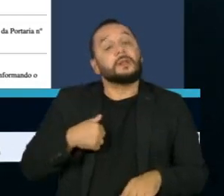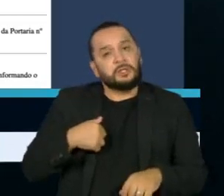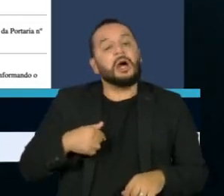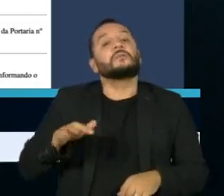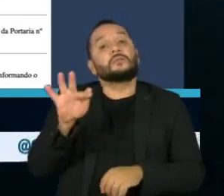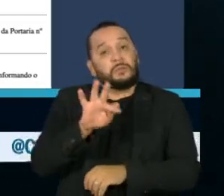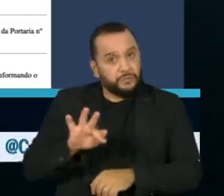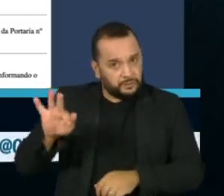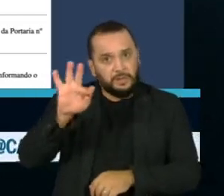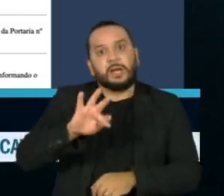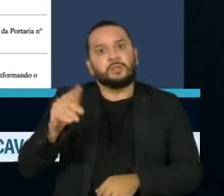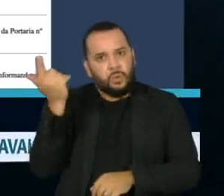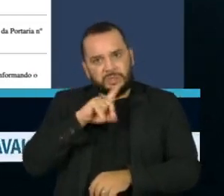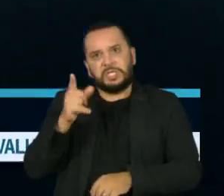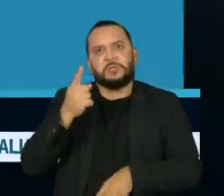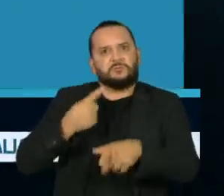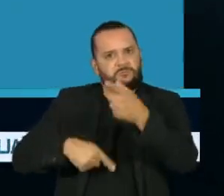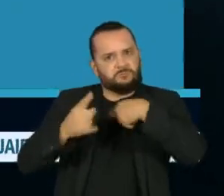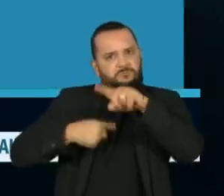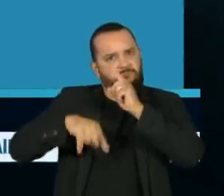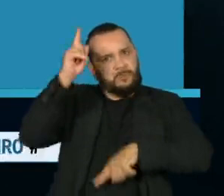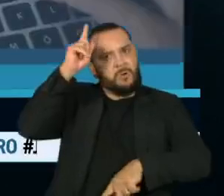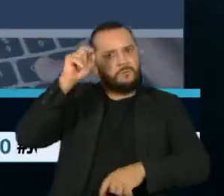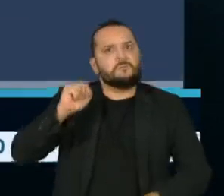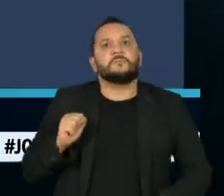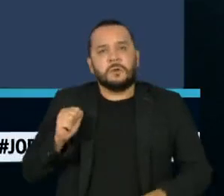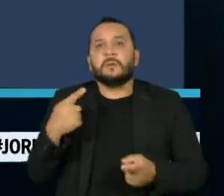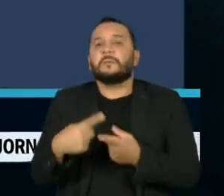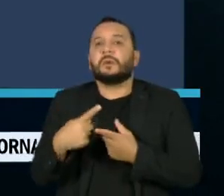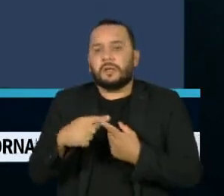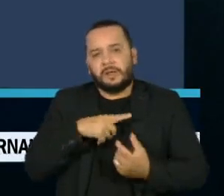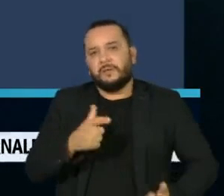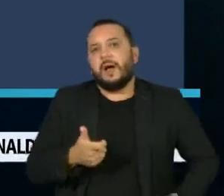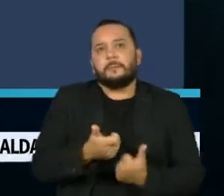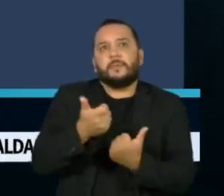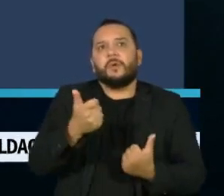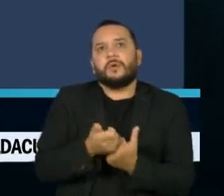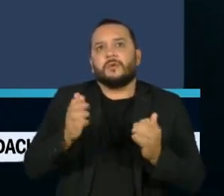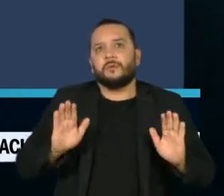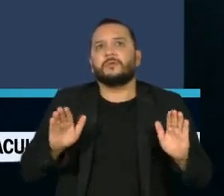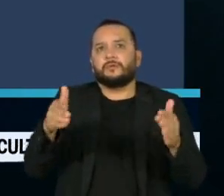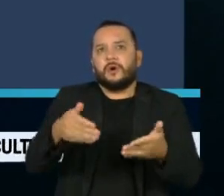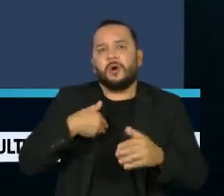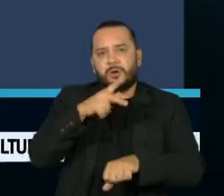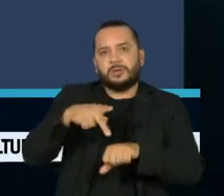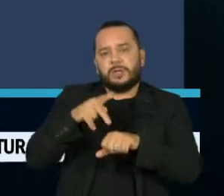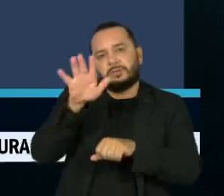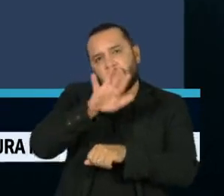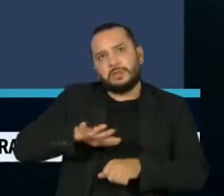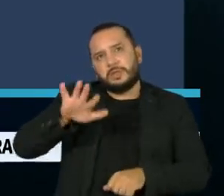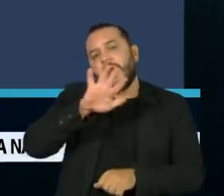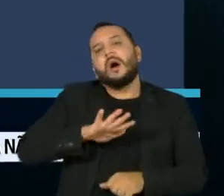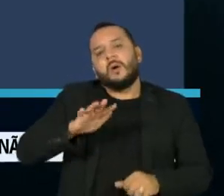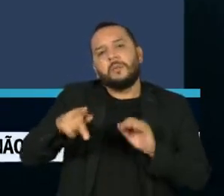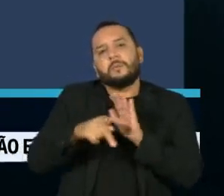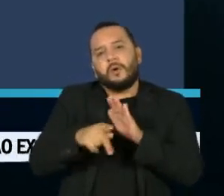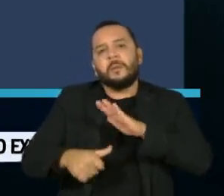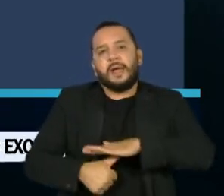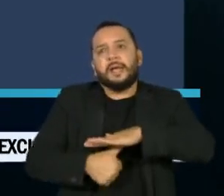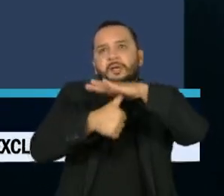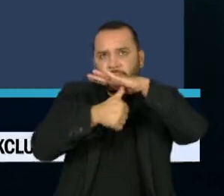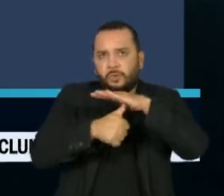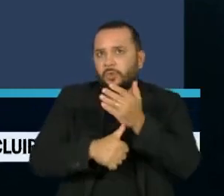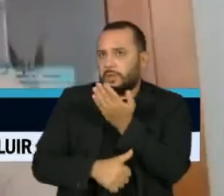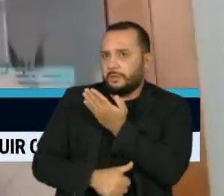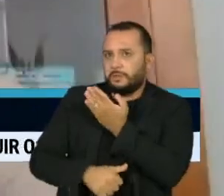foi possível reverter a situação. Isso com o apoio do Fórum Nacional de Pró-Reitores de Assuntos Estudantis, o